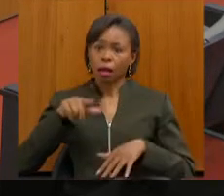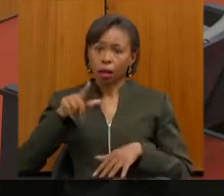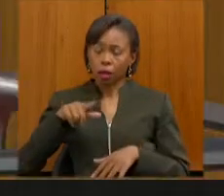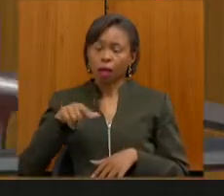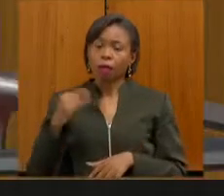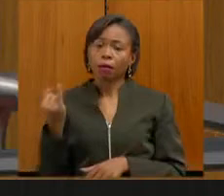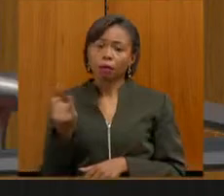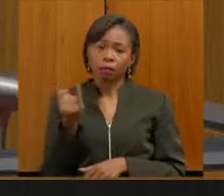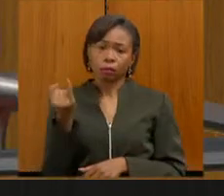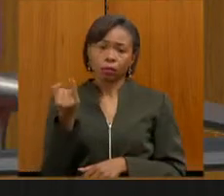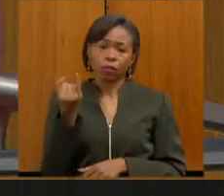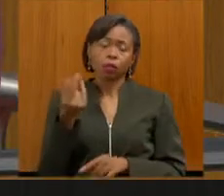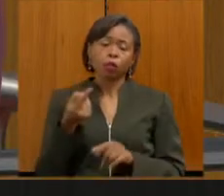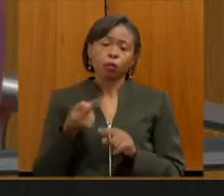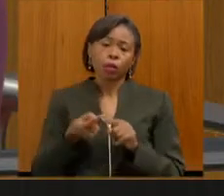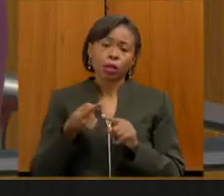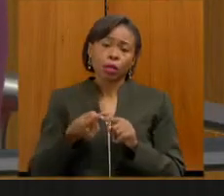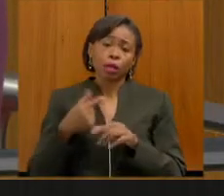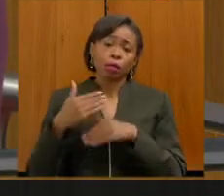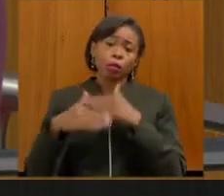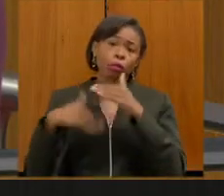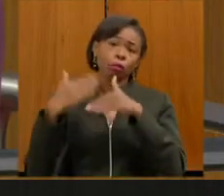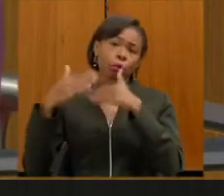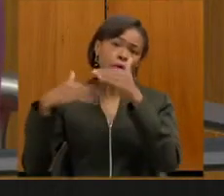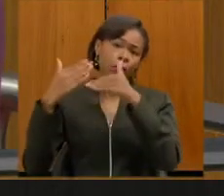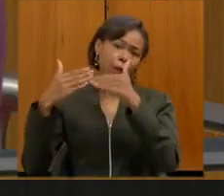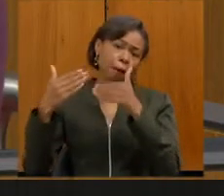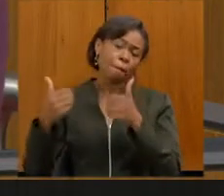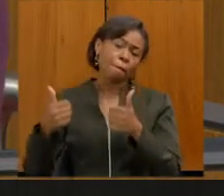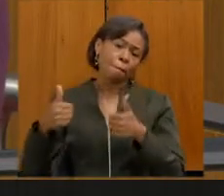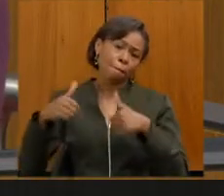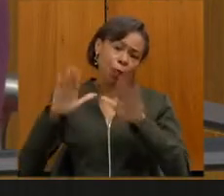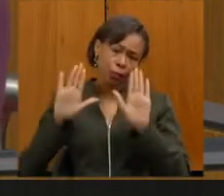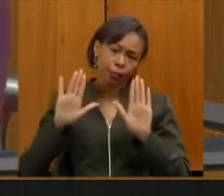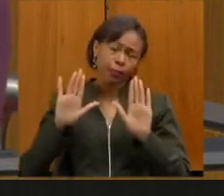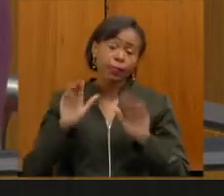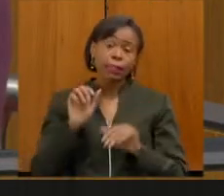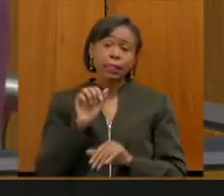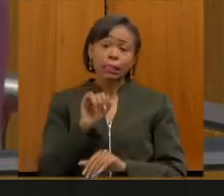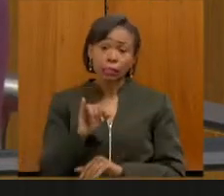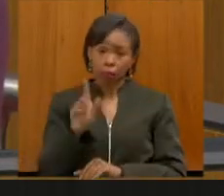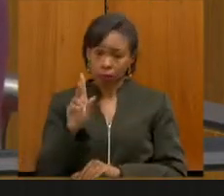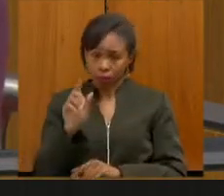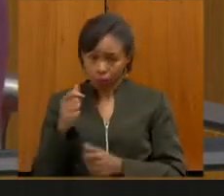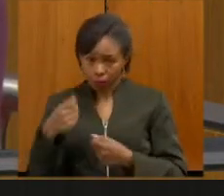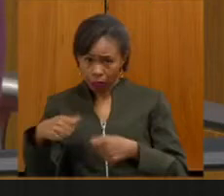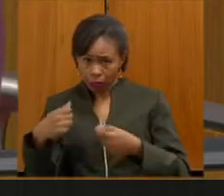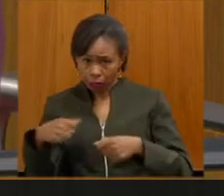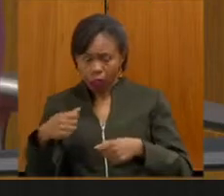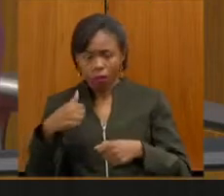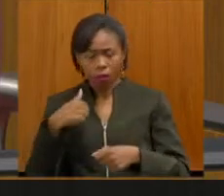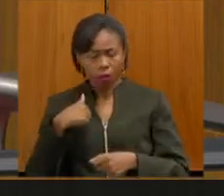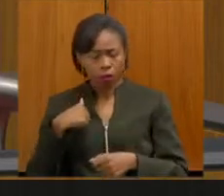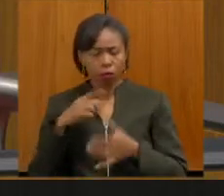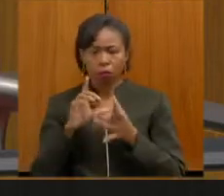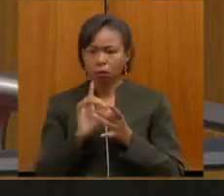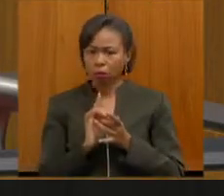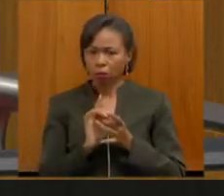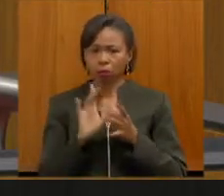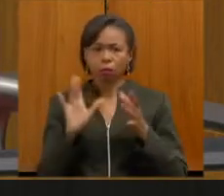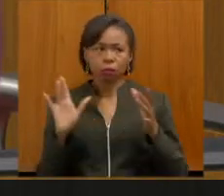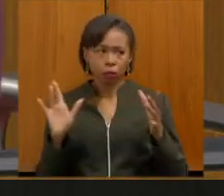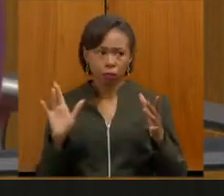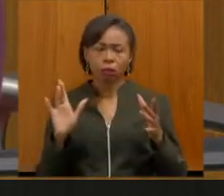ter aí um avanço mais significativo. Sempre que precisar gostaria de estar disposto aqui a